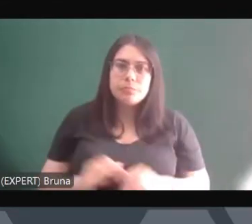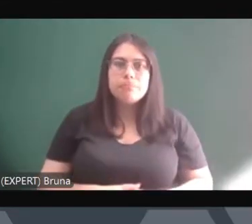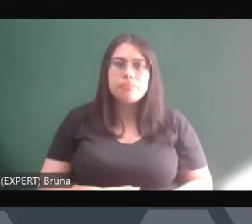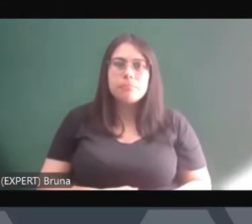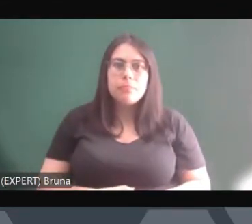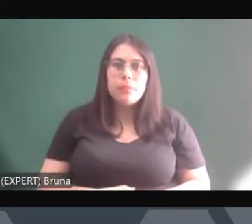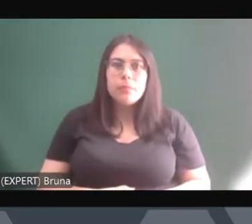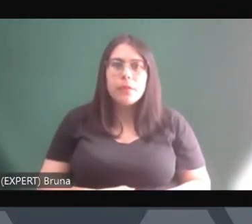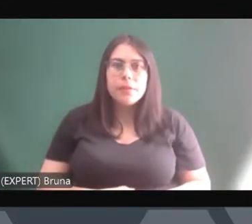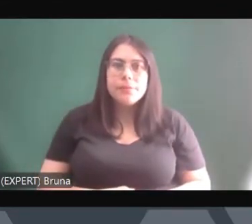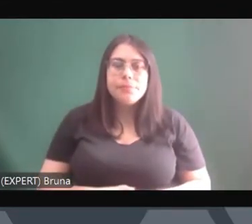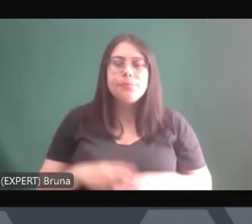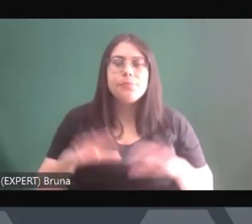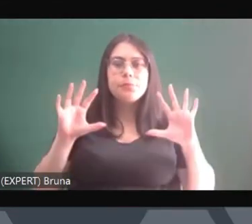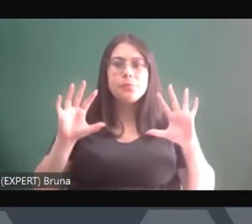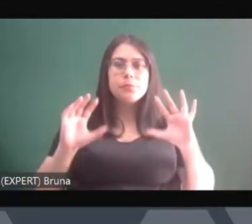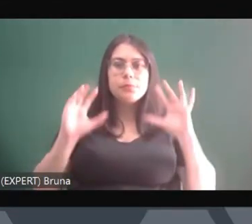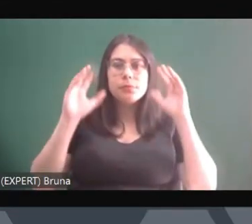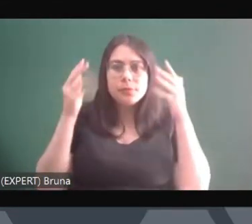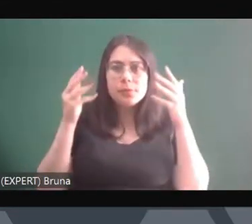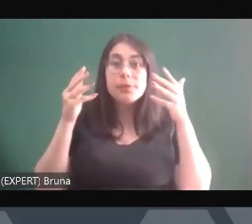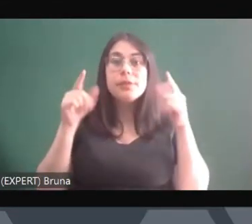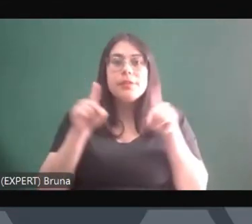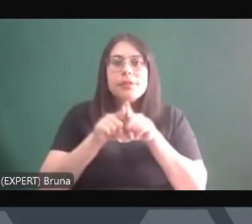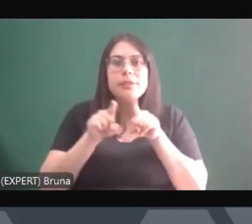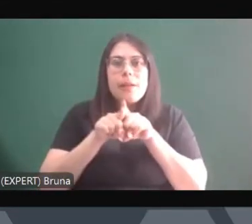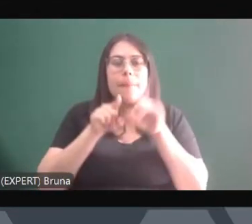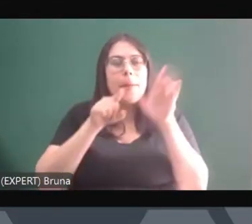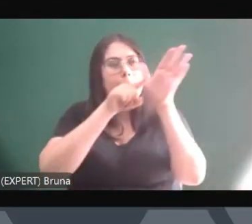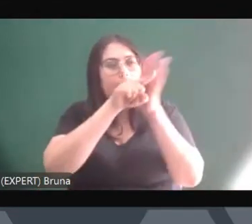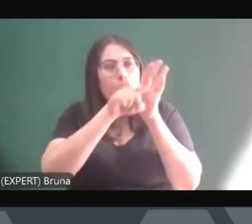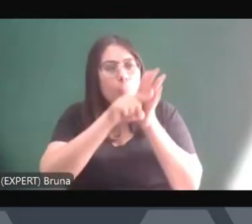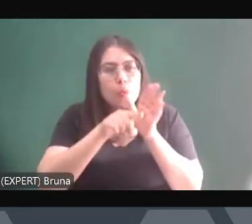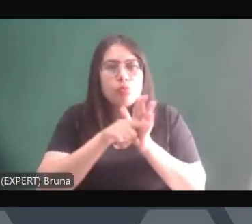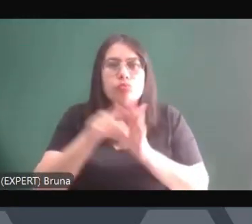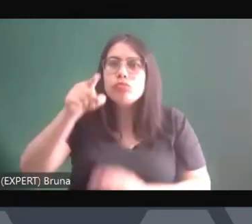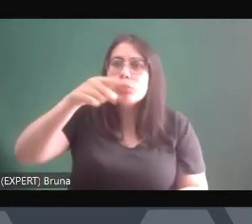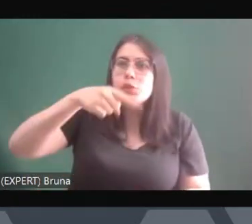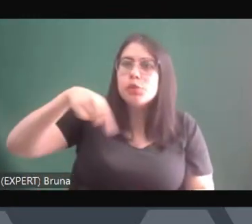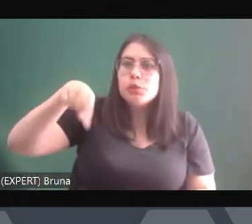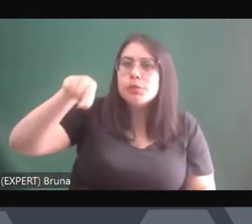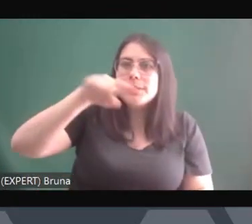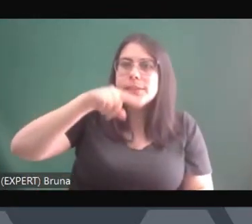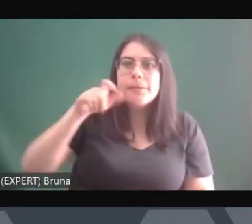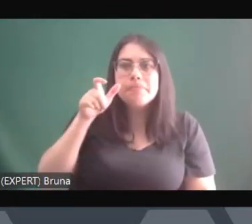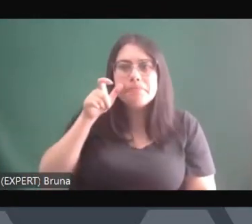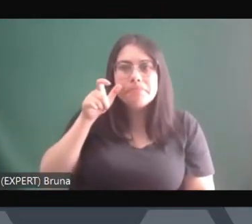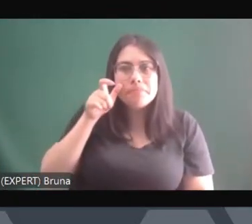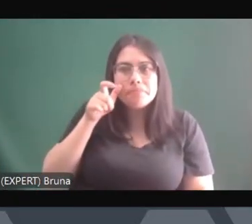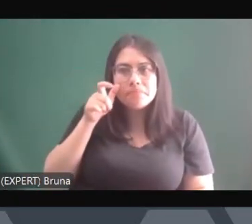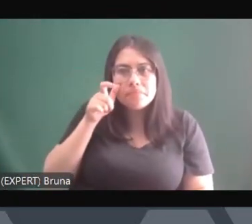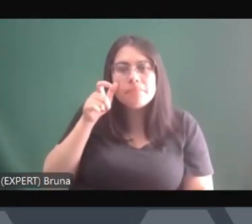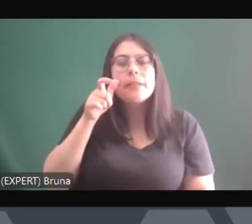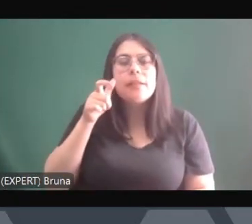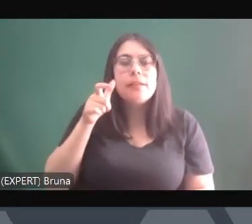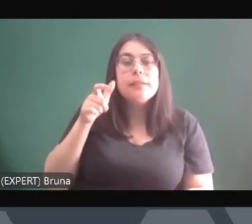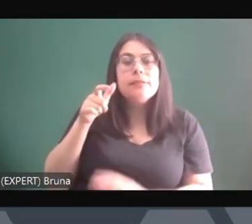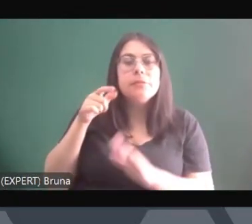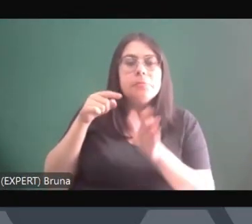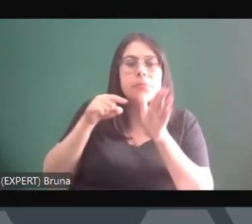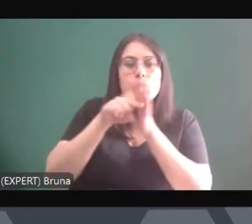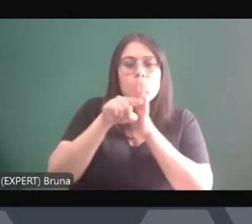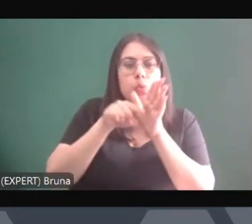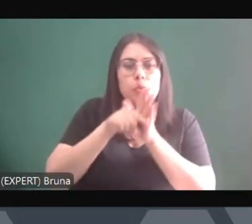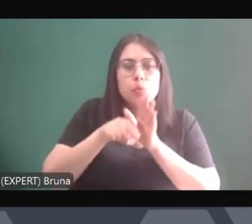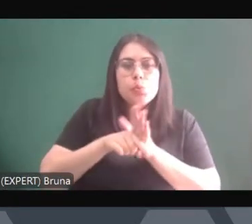Ainda sobre o evento, eventuais perguntas que vocês que nos ouvem tenham para o professor Bruno serão